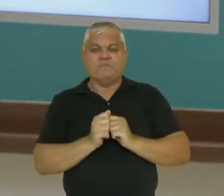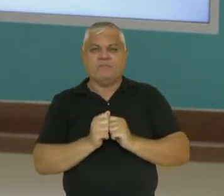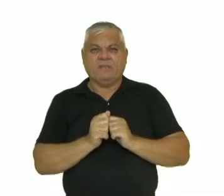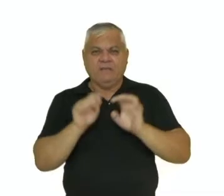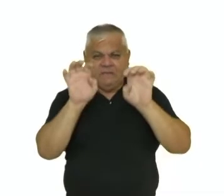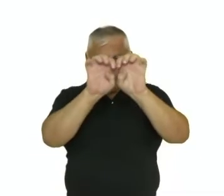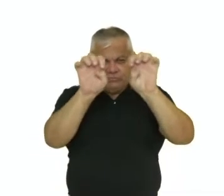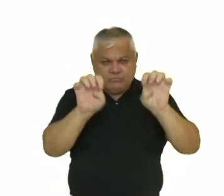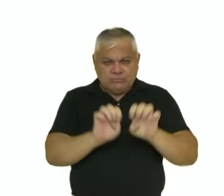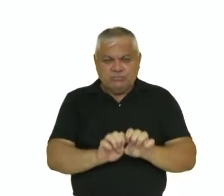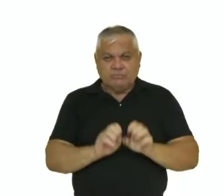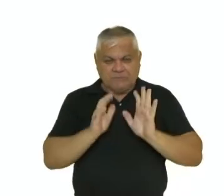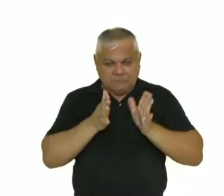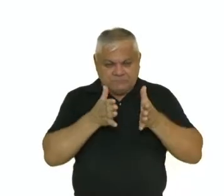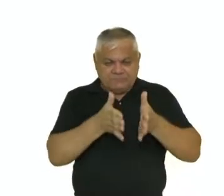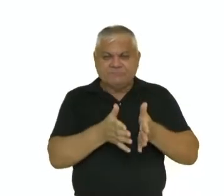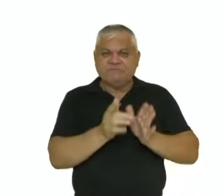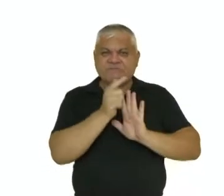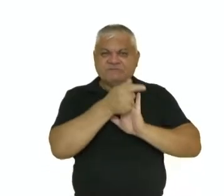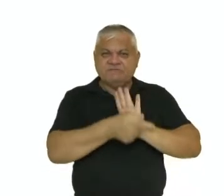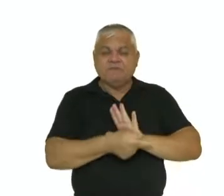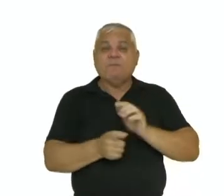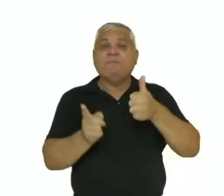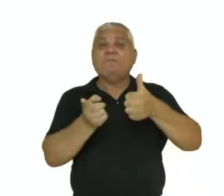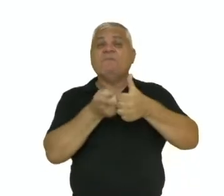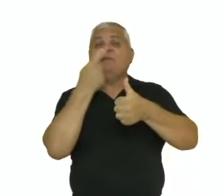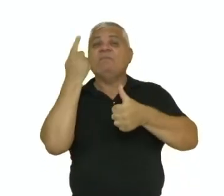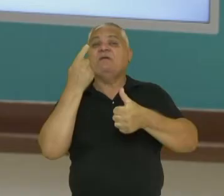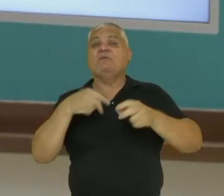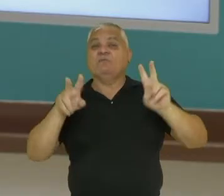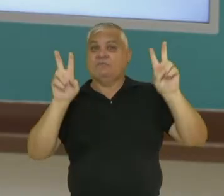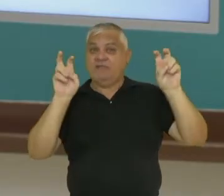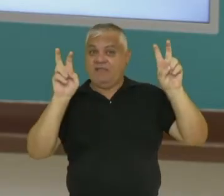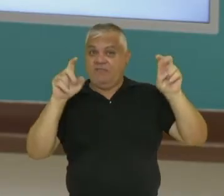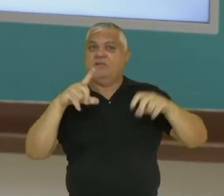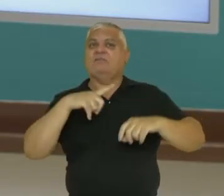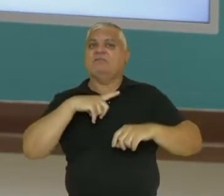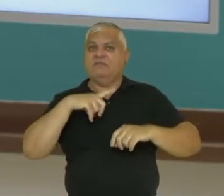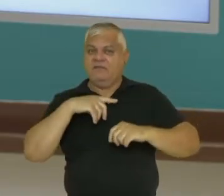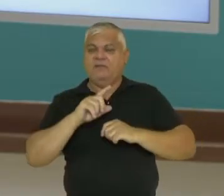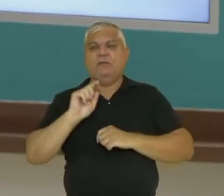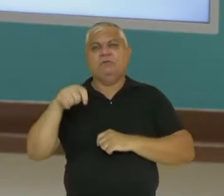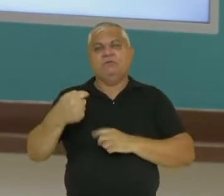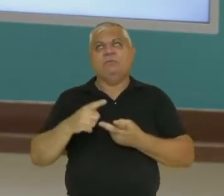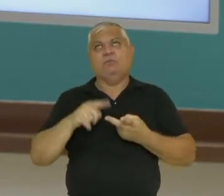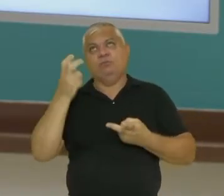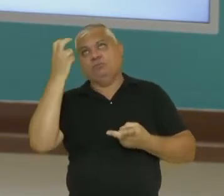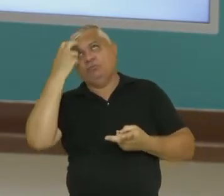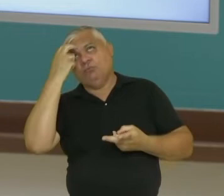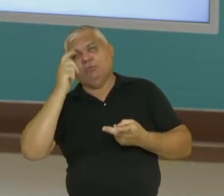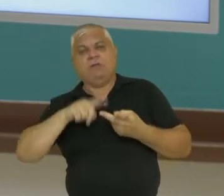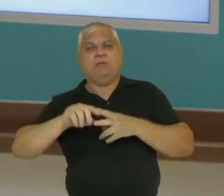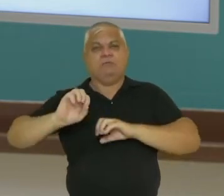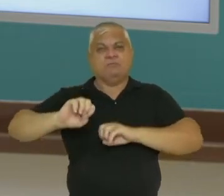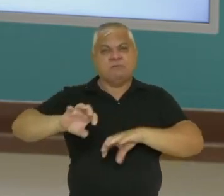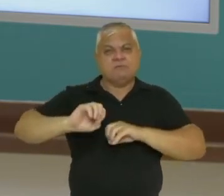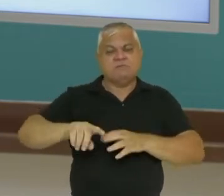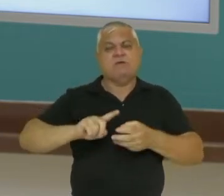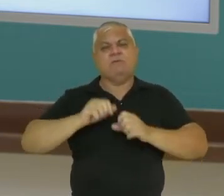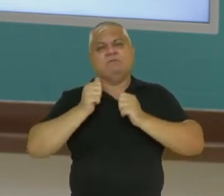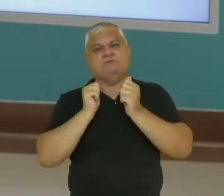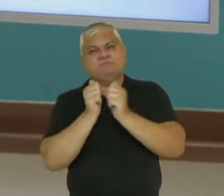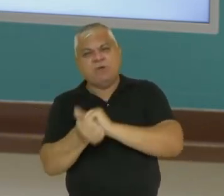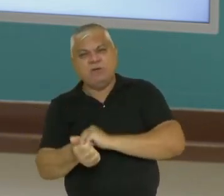formada sempre por um tema previamente definido. Pode-se falar sobre cultura, educação, esporte,